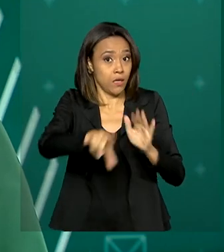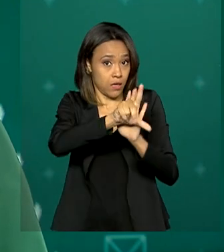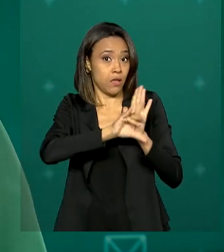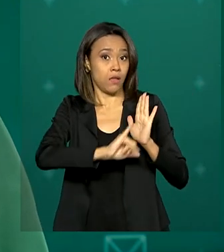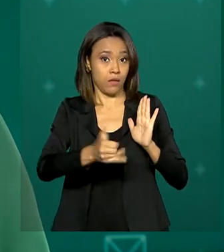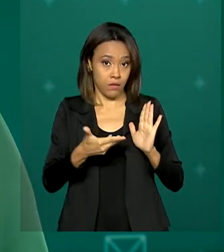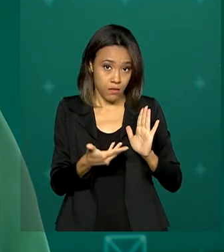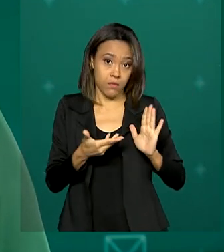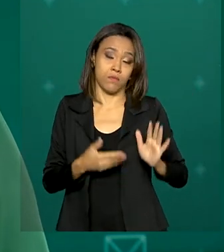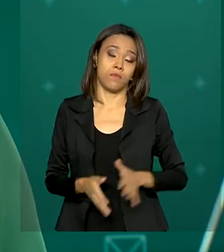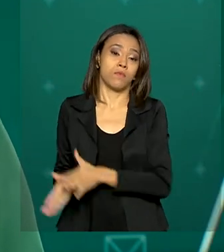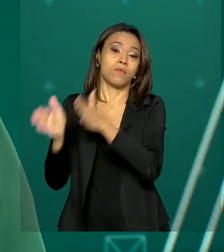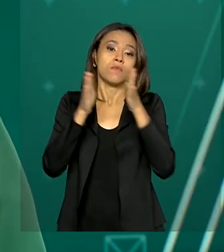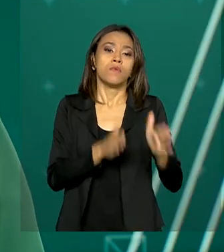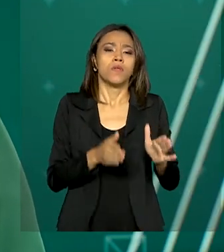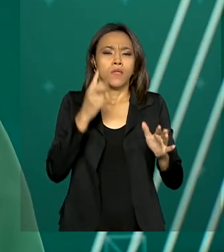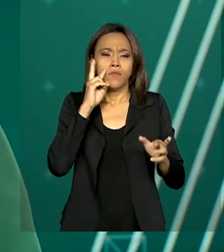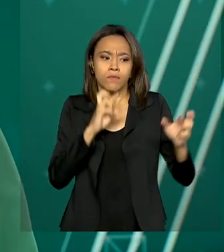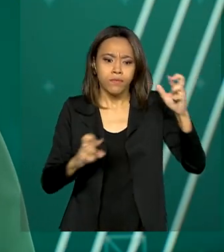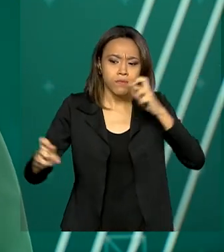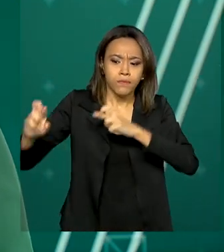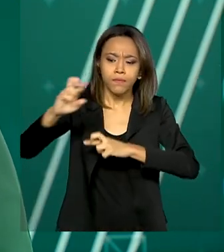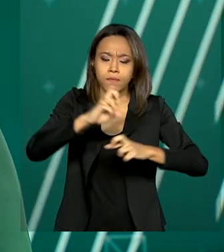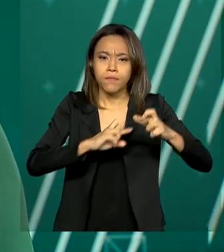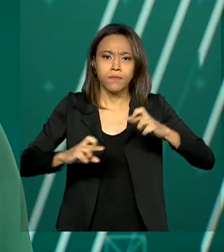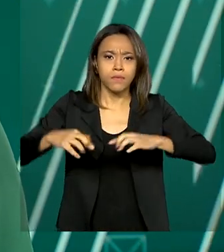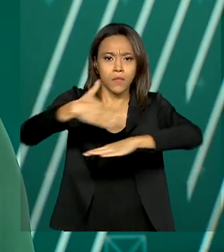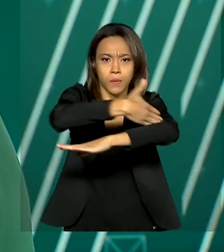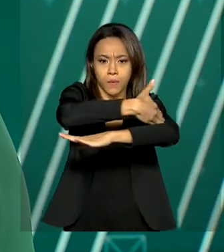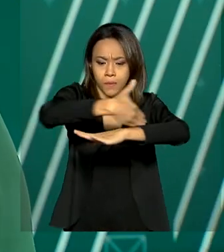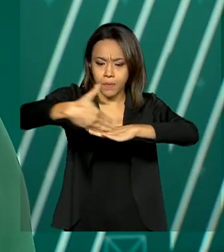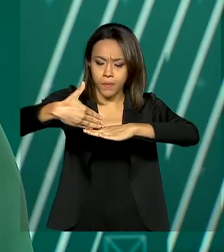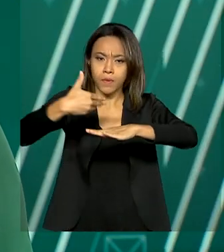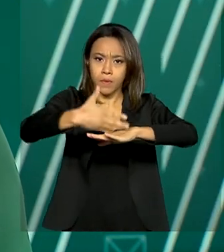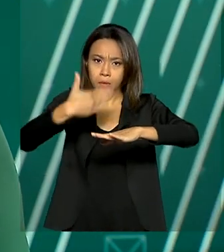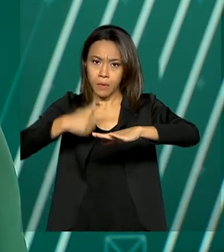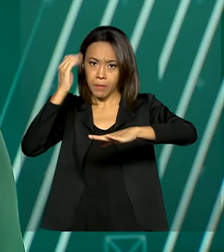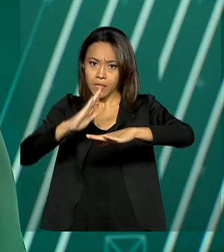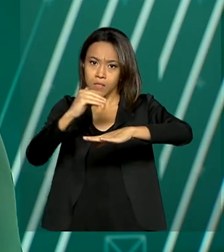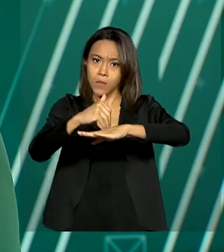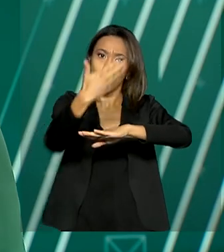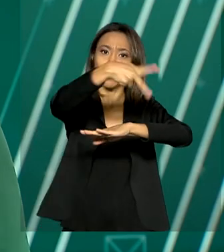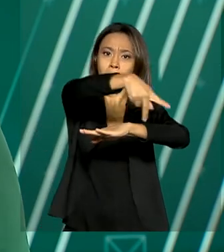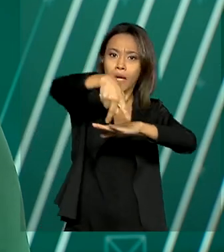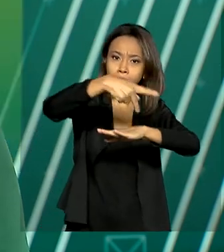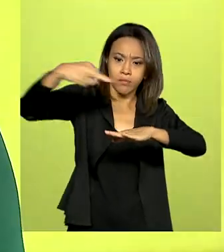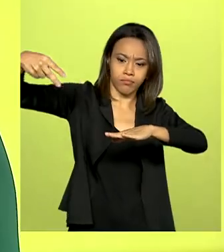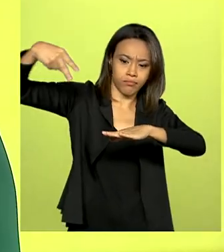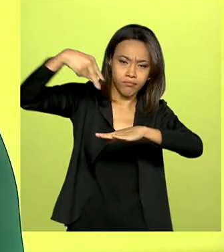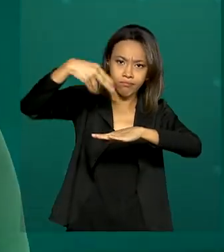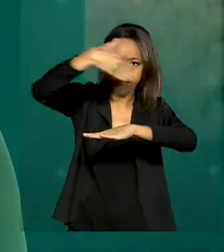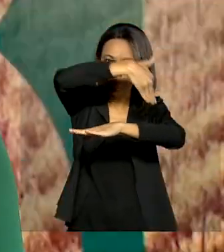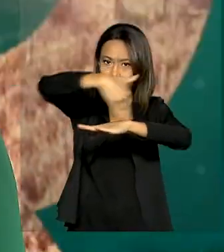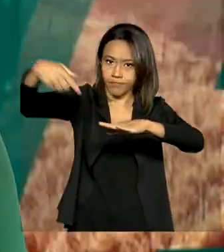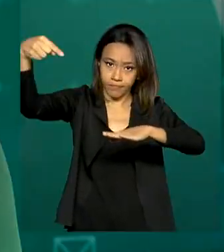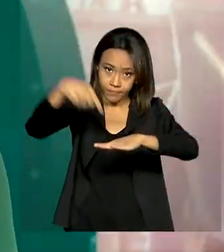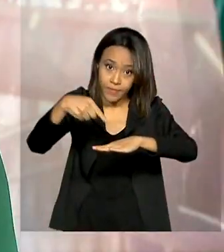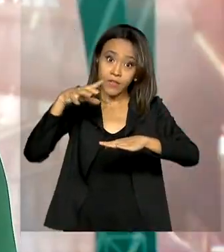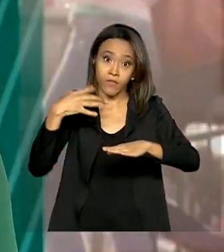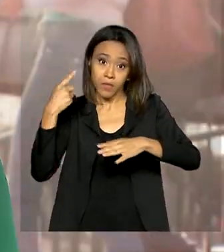Vigilância redobrada nas fronteiras. A Operação Ágata Norte foi encerrada com a apreensão de